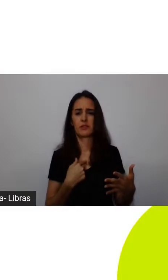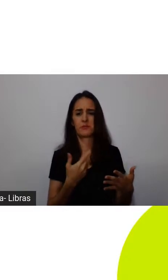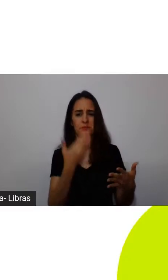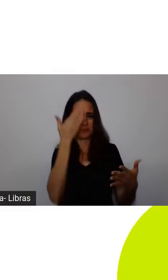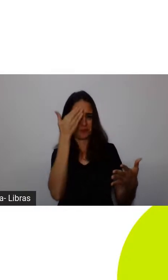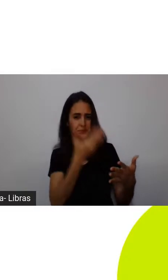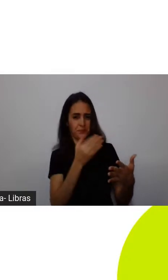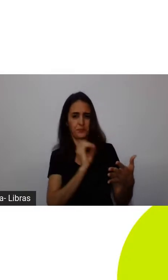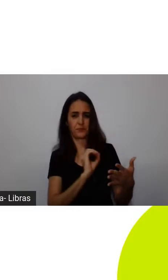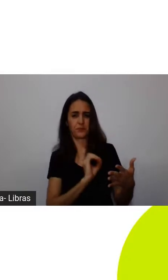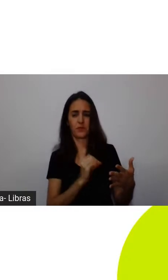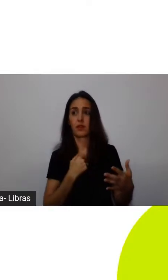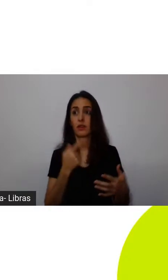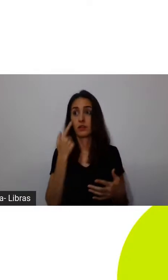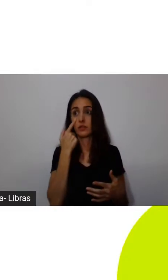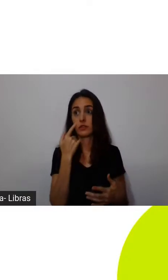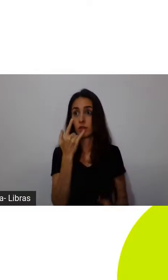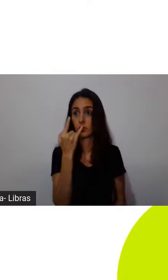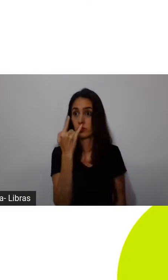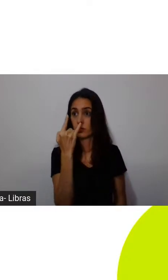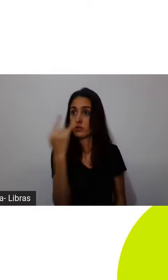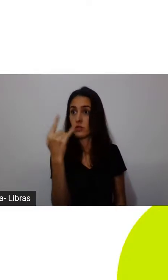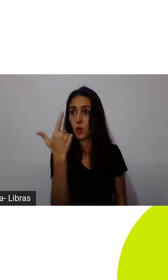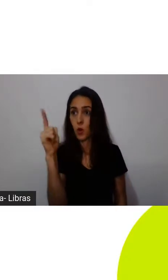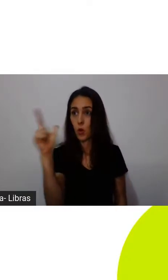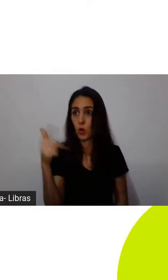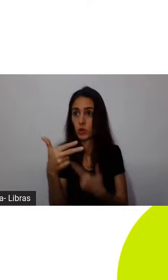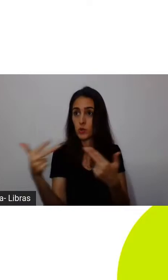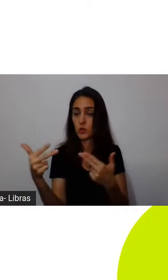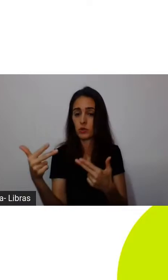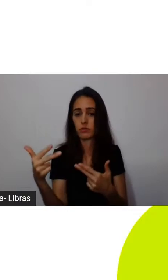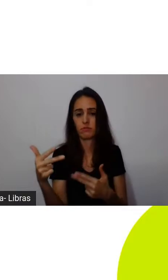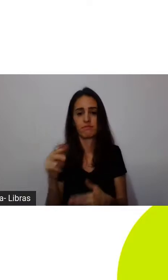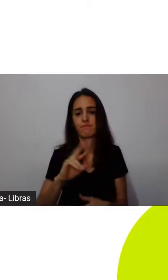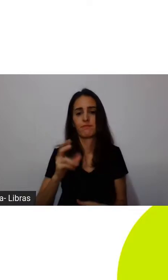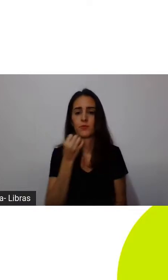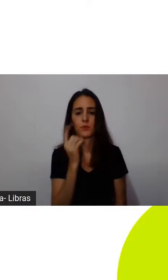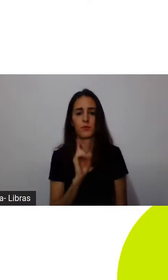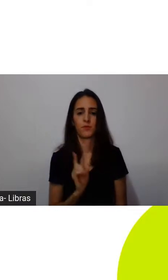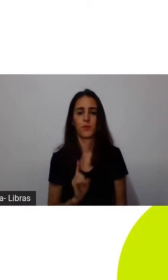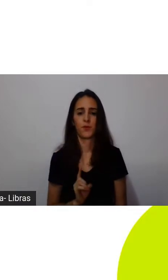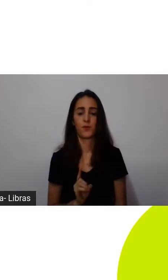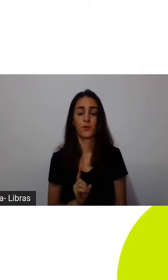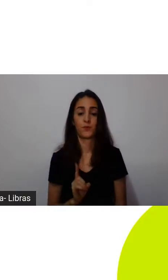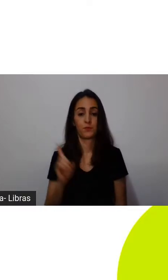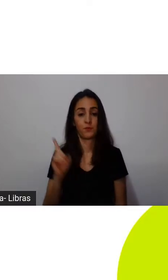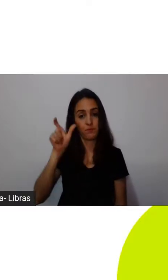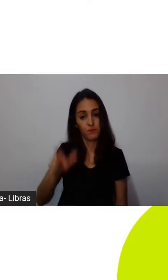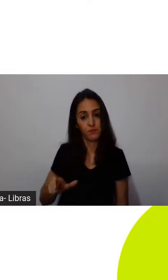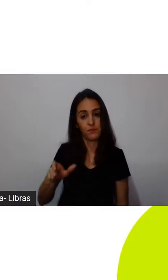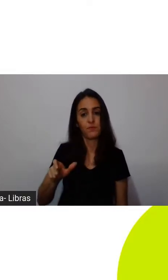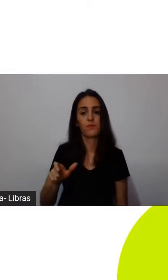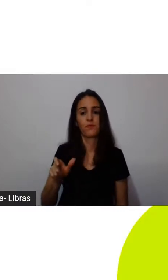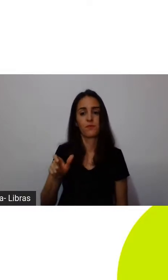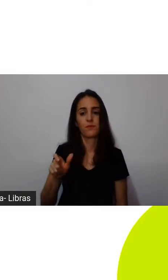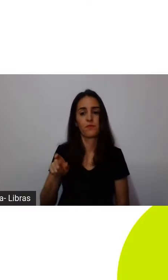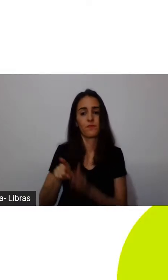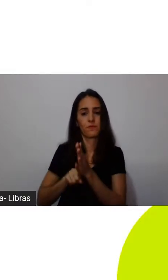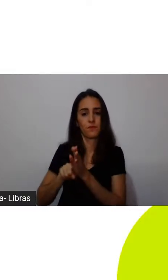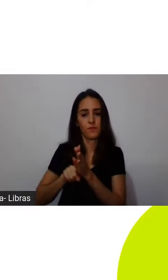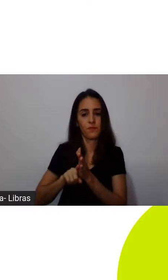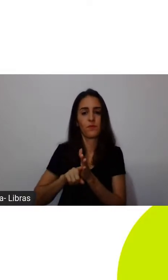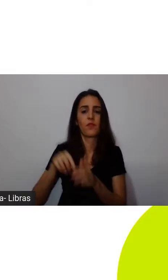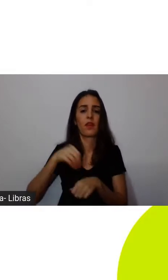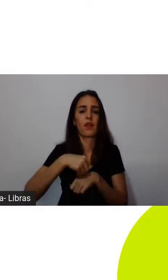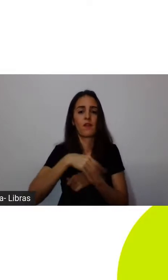uma certa ganância que não é saudável. E ele diz em algumas das suas falas, tem um TED